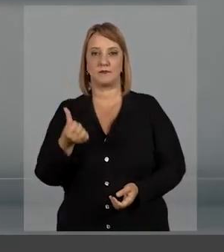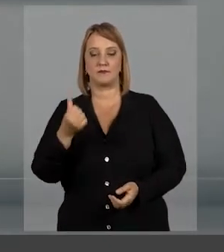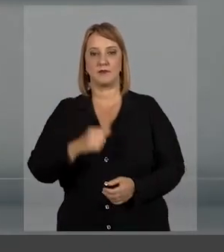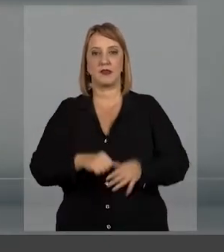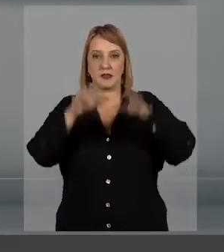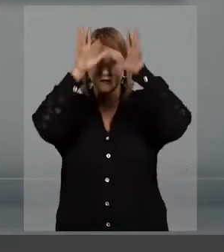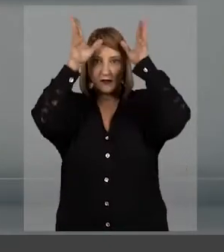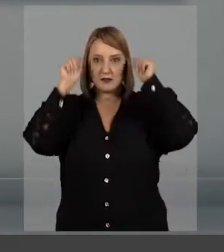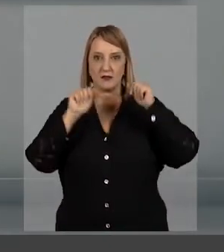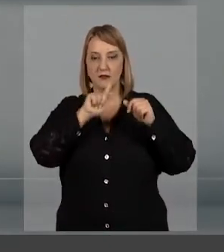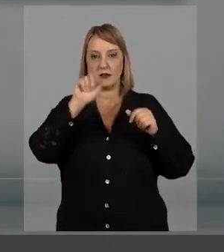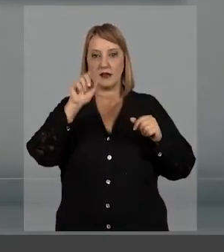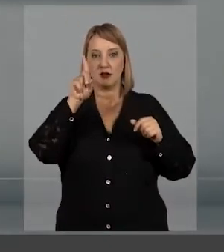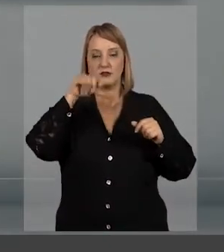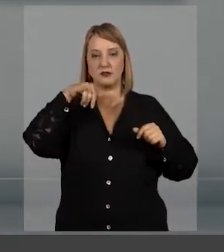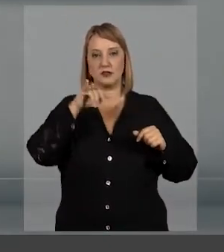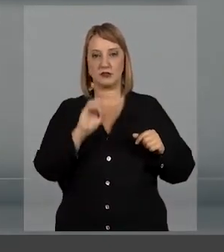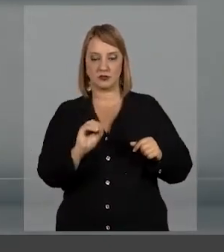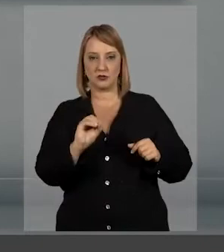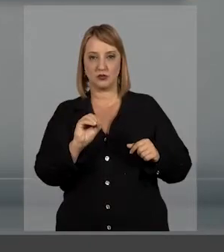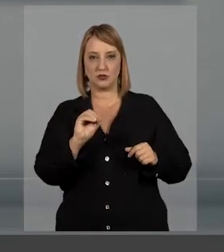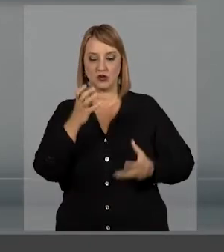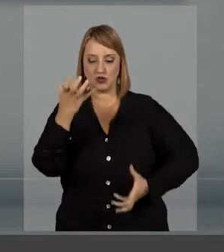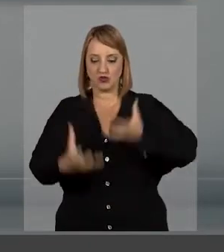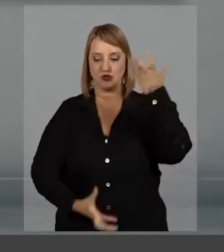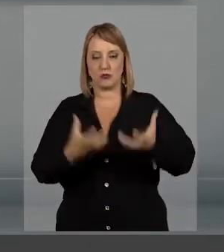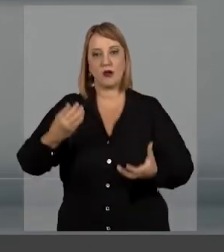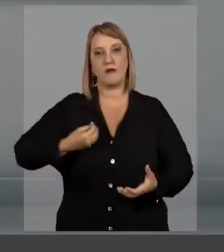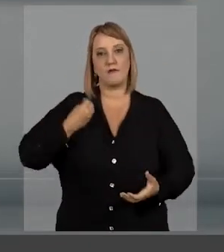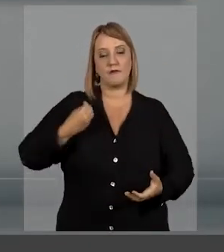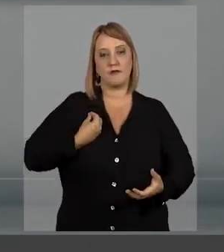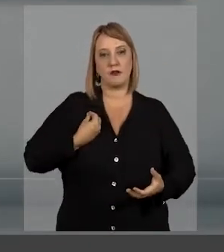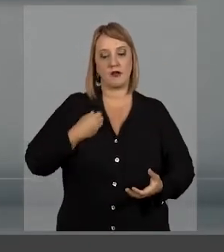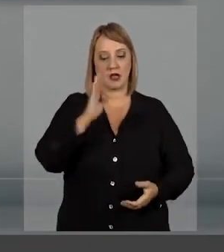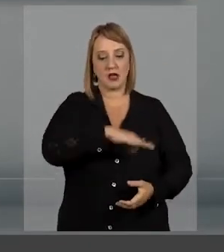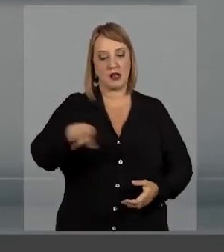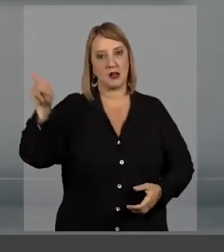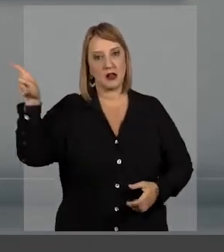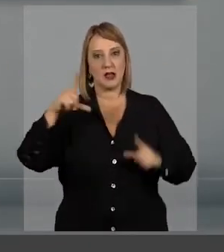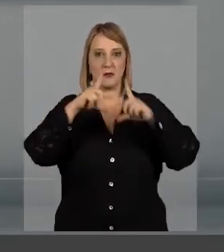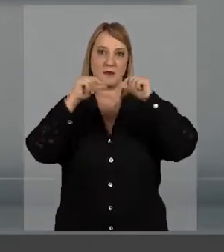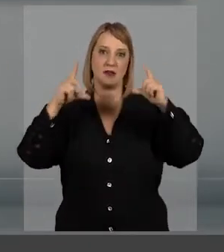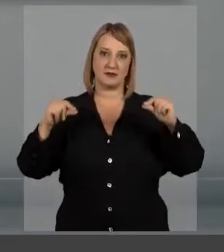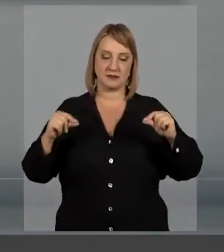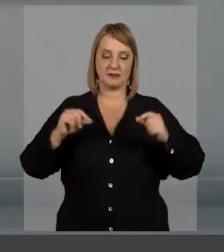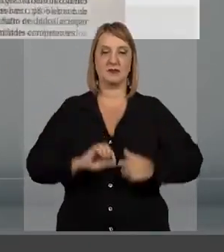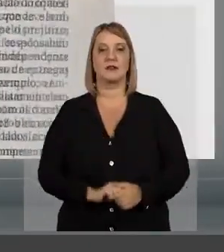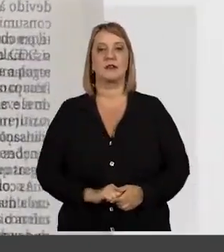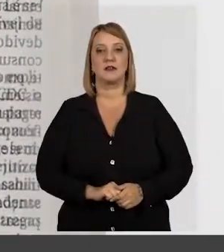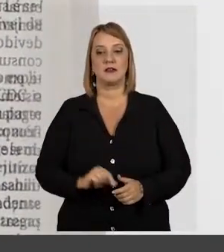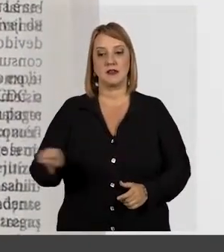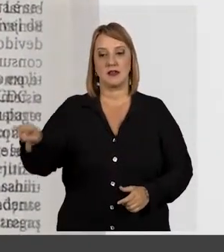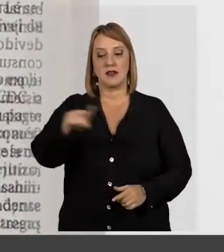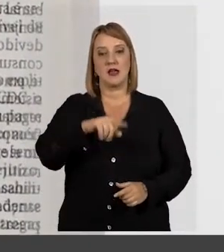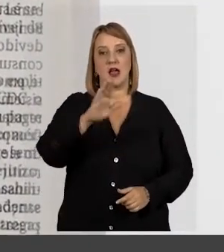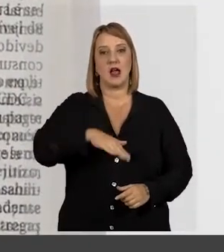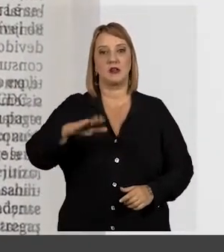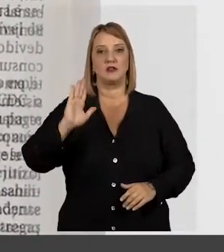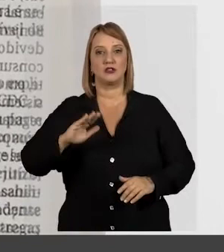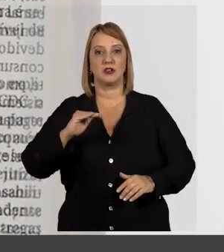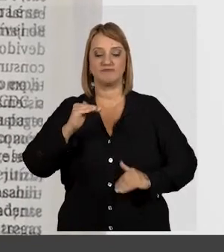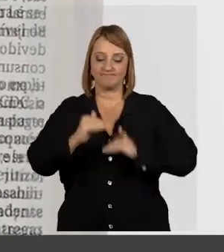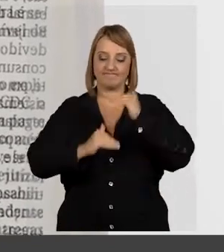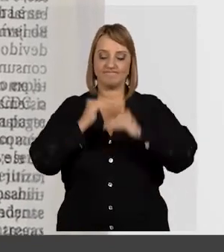1996, o índio galdino de Jesus dos Santos foi queimado vivo por estudantes em Brasília. Esses